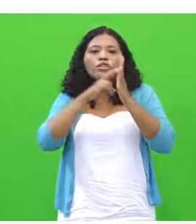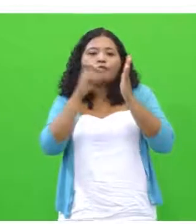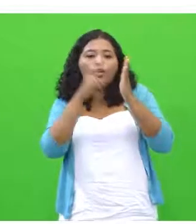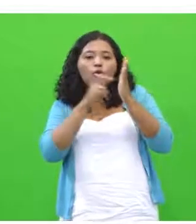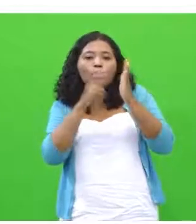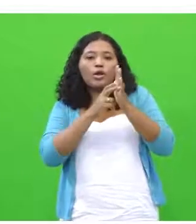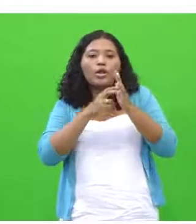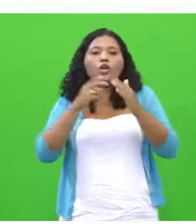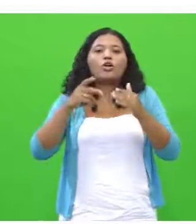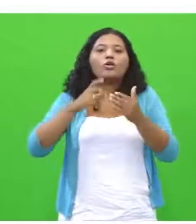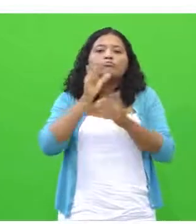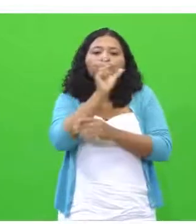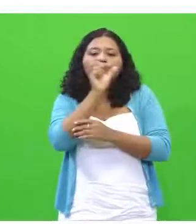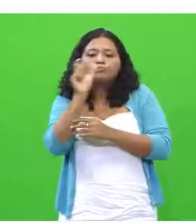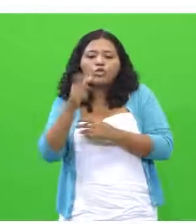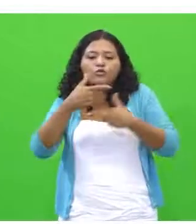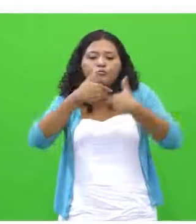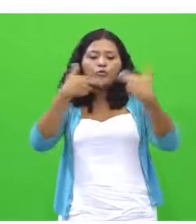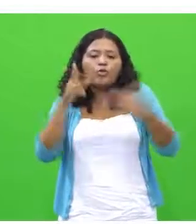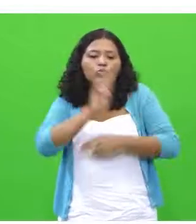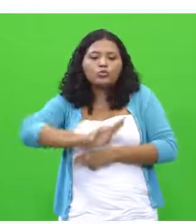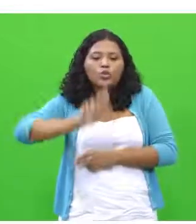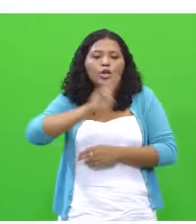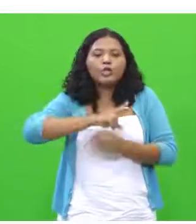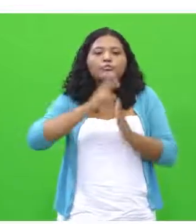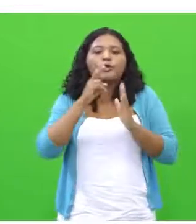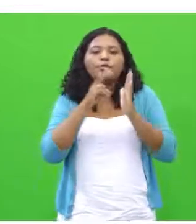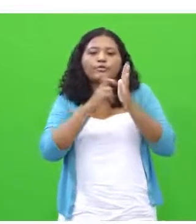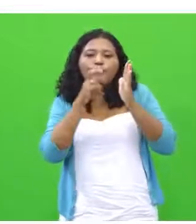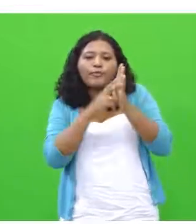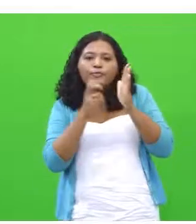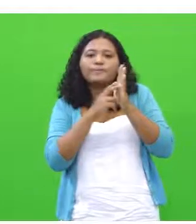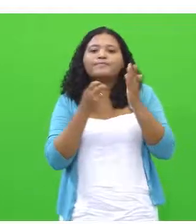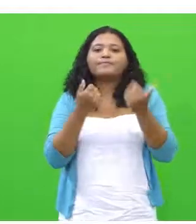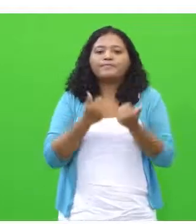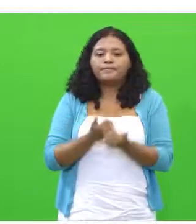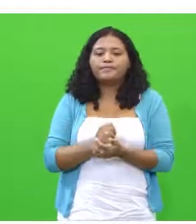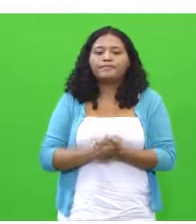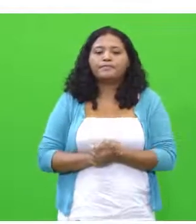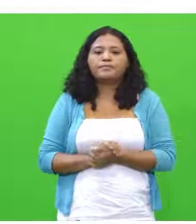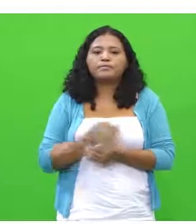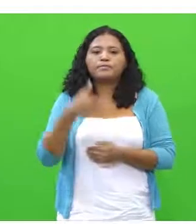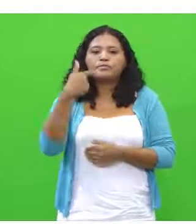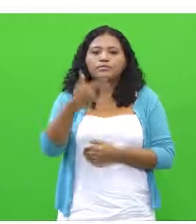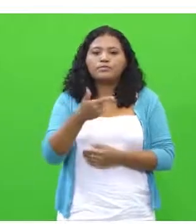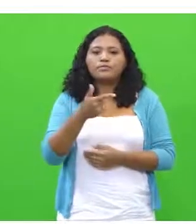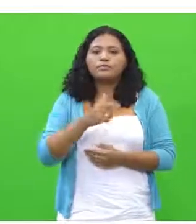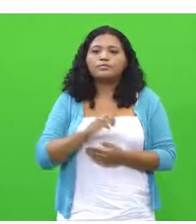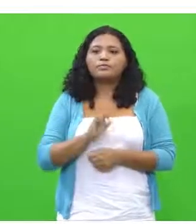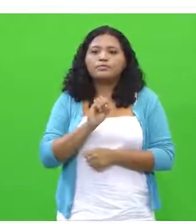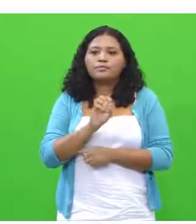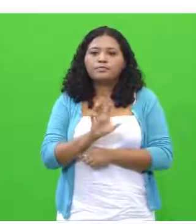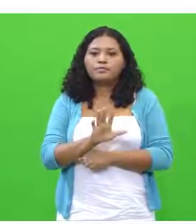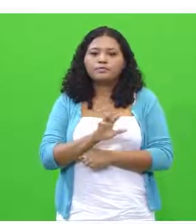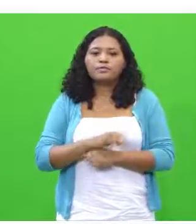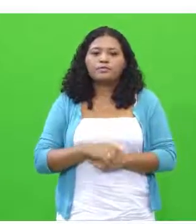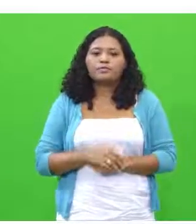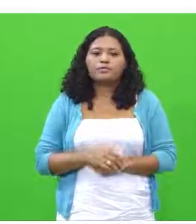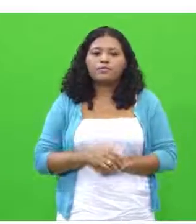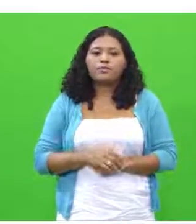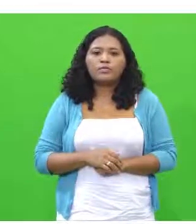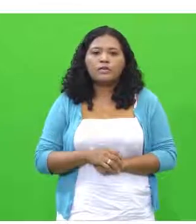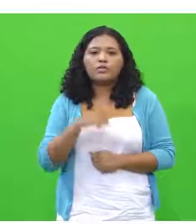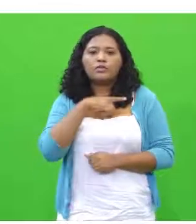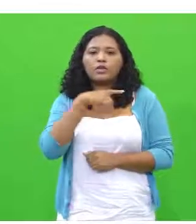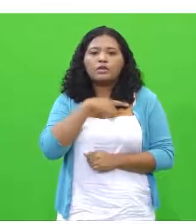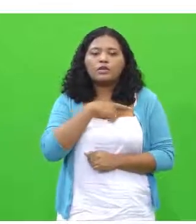que eu saiba fazer uso desse vocabulário. Passando para a próxima cartela. Nós vamos ter